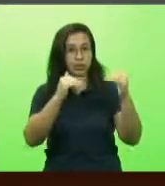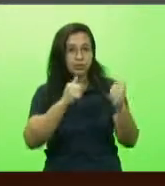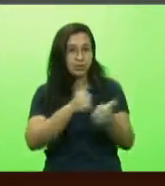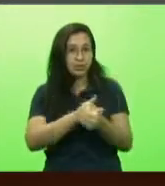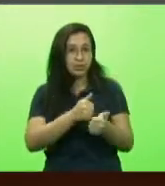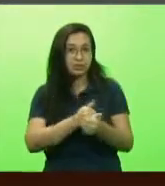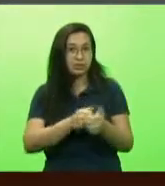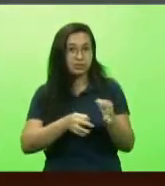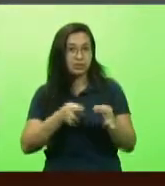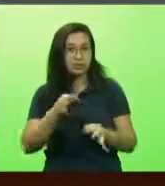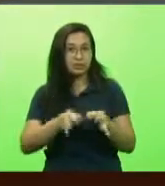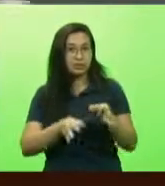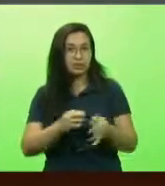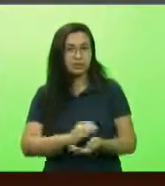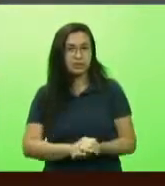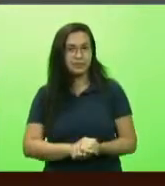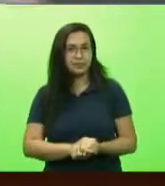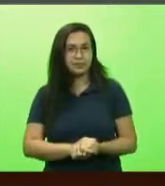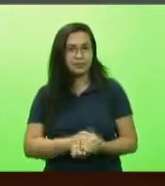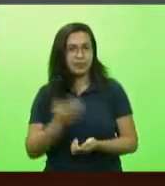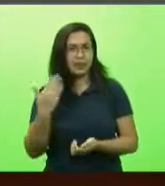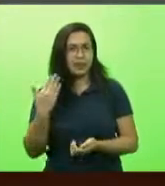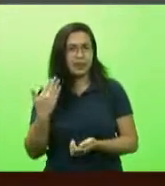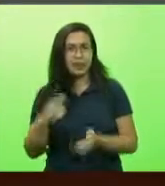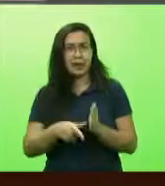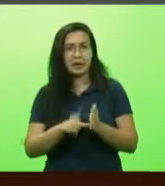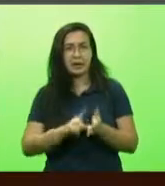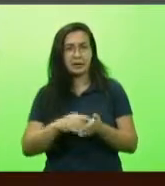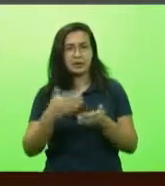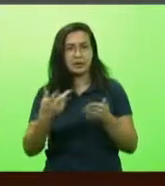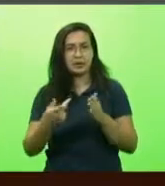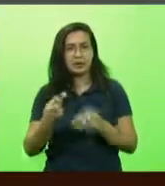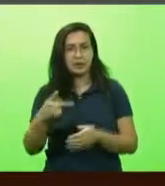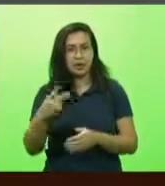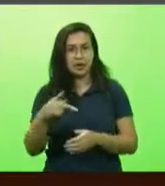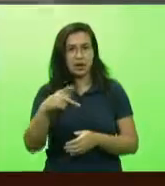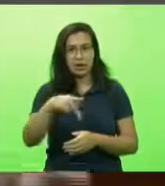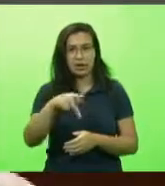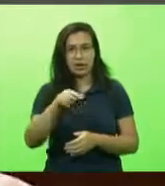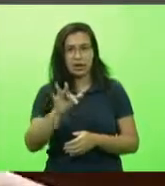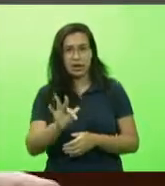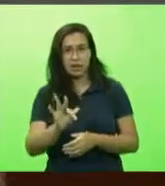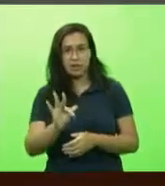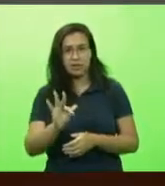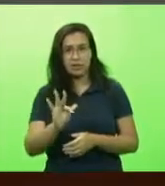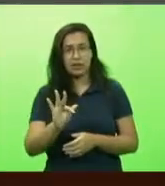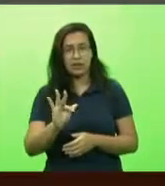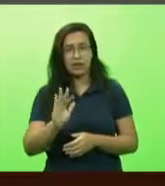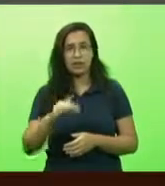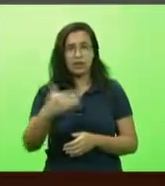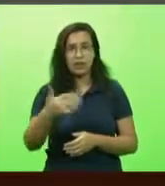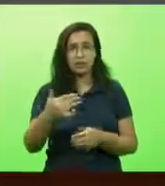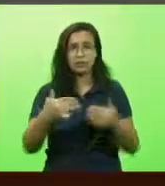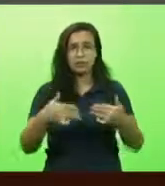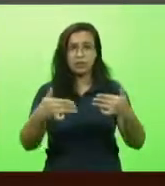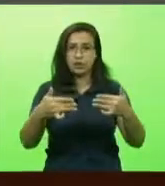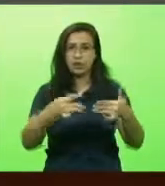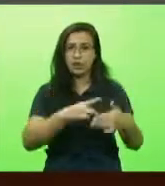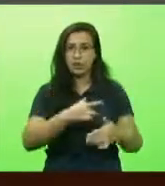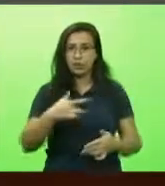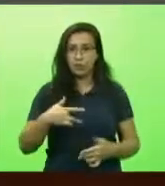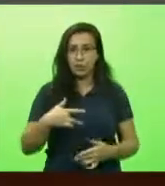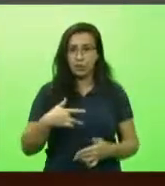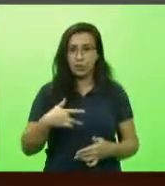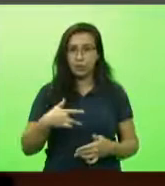Era da Polícia Federal, Polícia Federal disse não é, depois o Ministério Público, Ministério Público disse não é, agora estão esperando